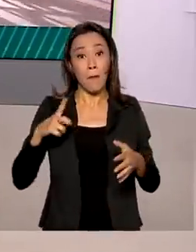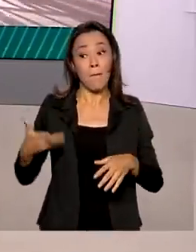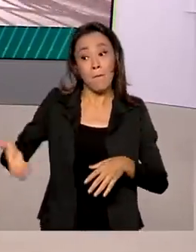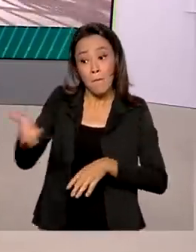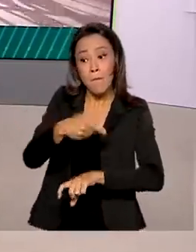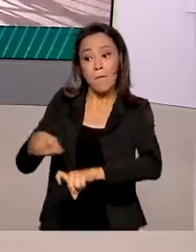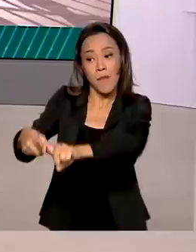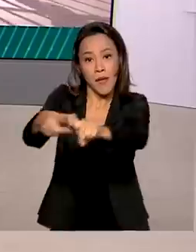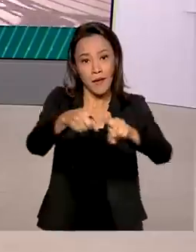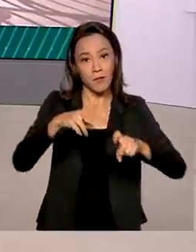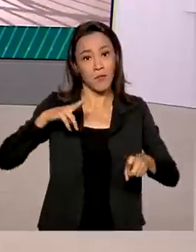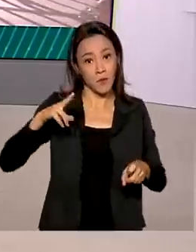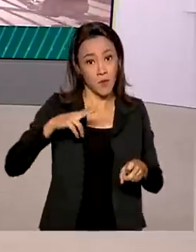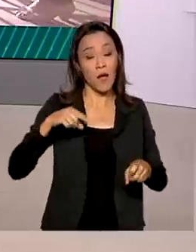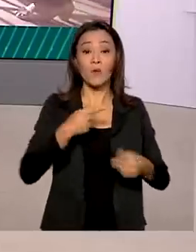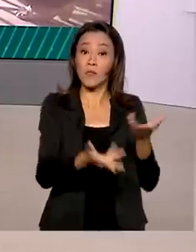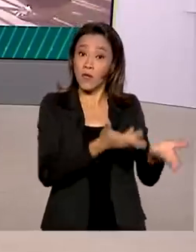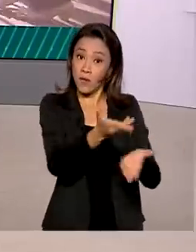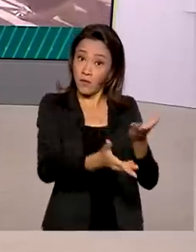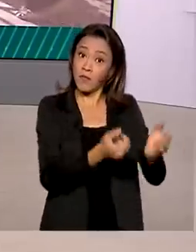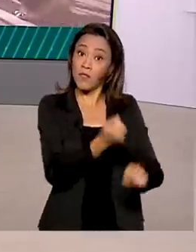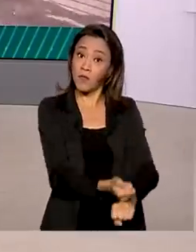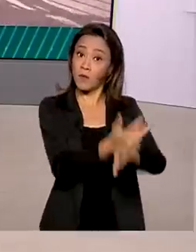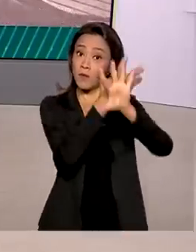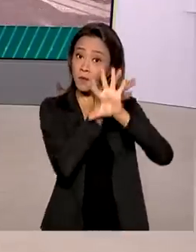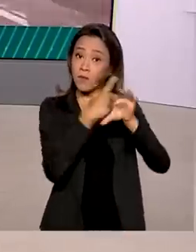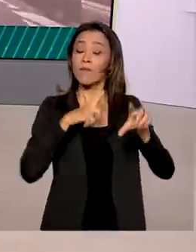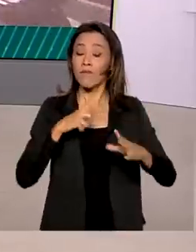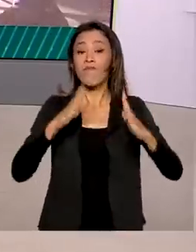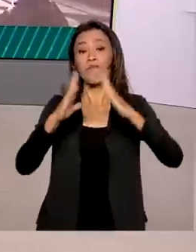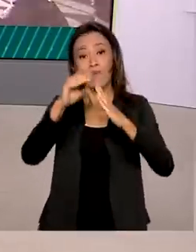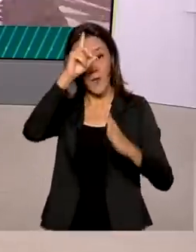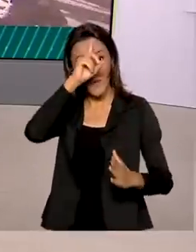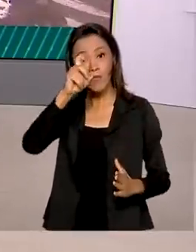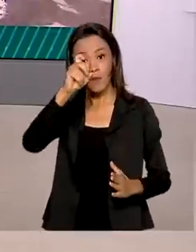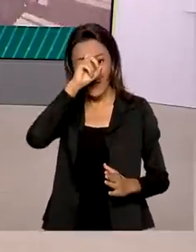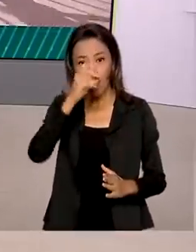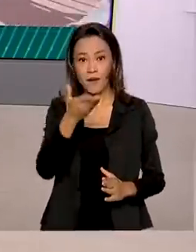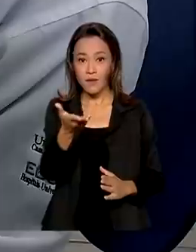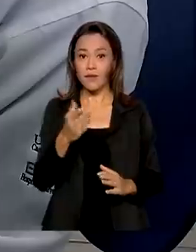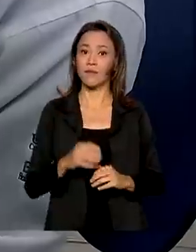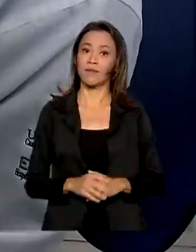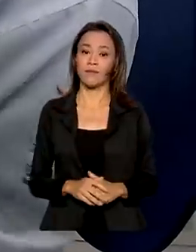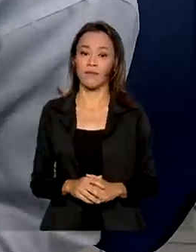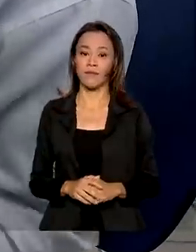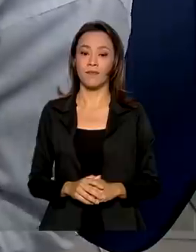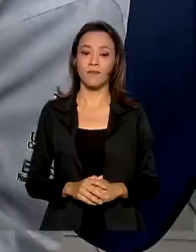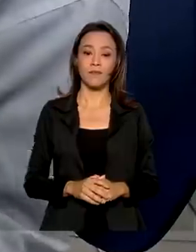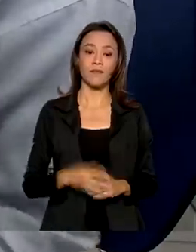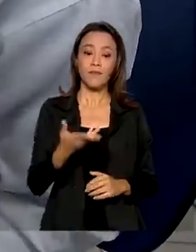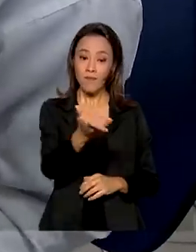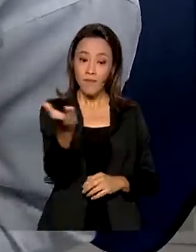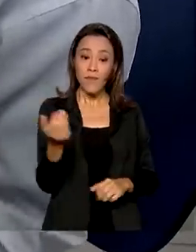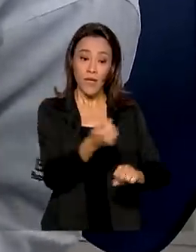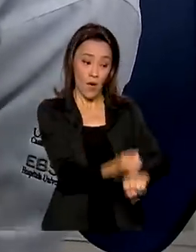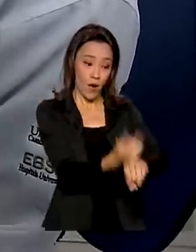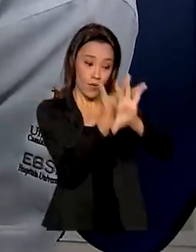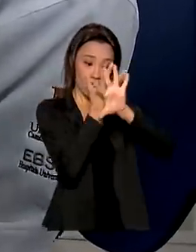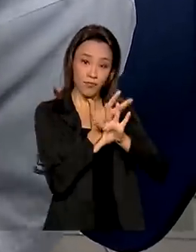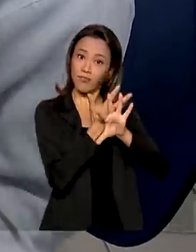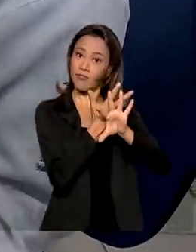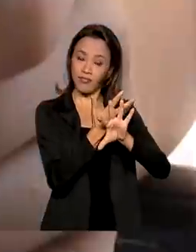particulares, o serviço online também é oferecido em hospitais públicos da rede EBSER. As teleconsultas